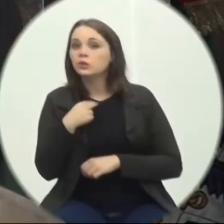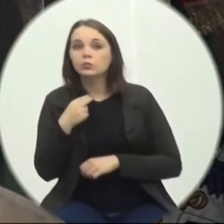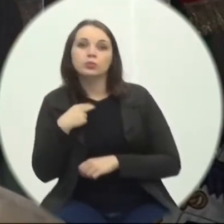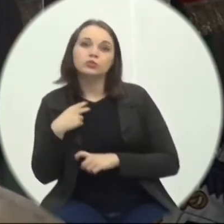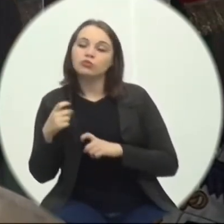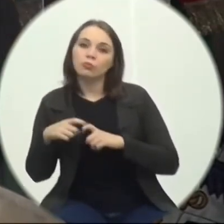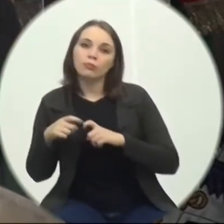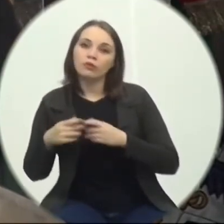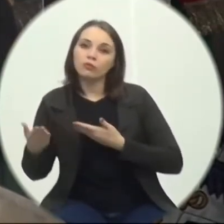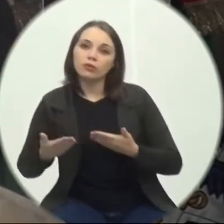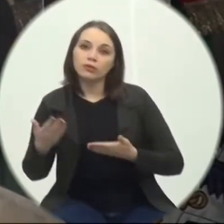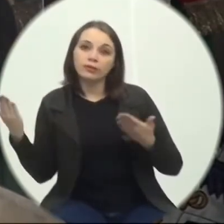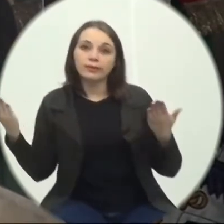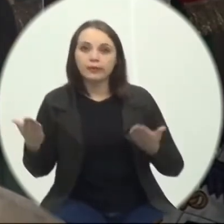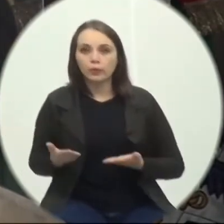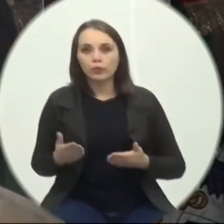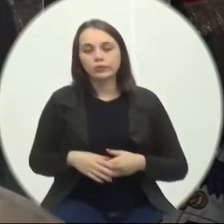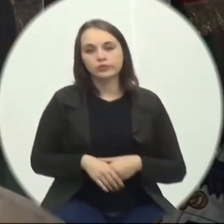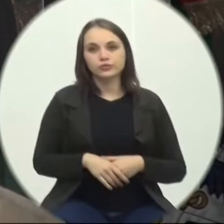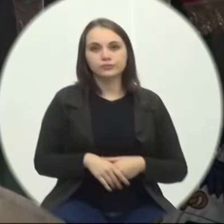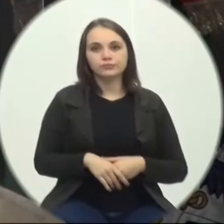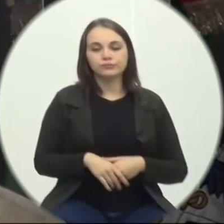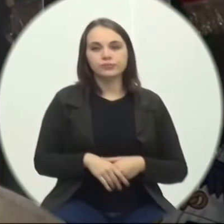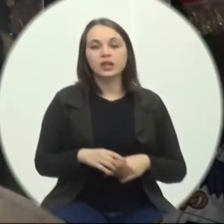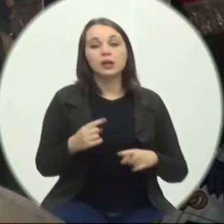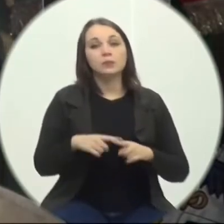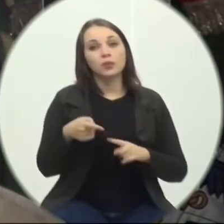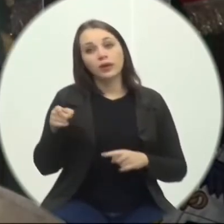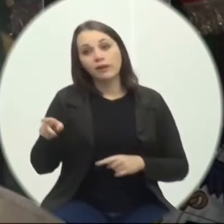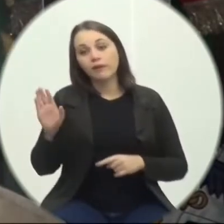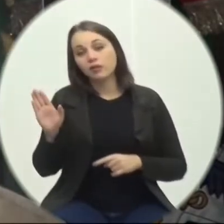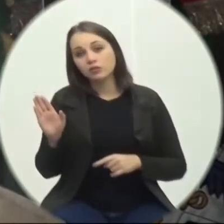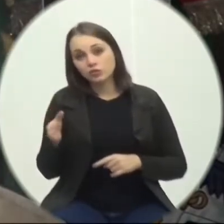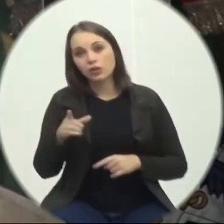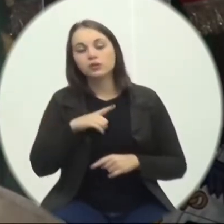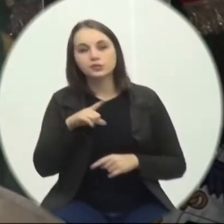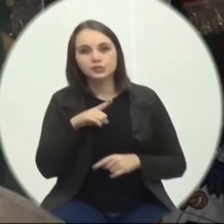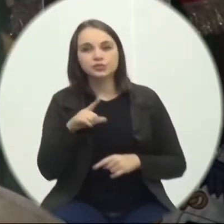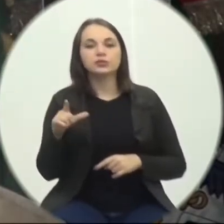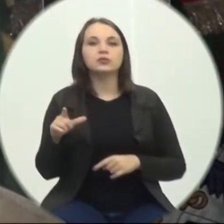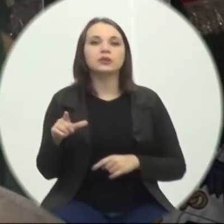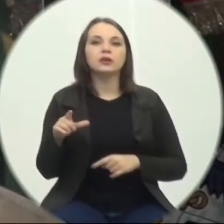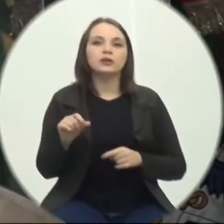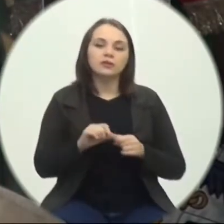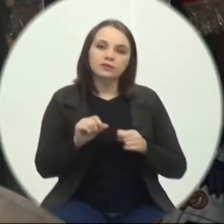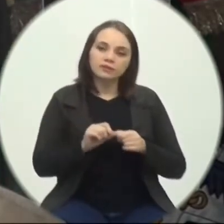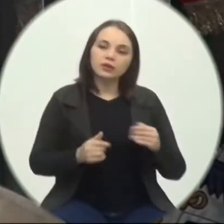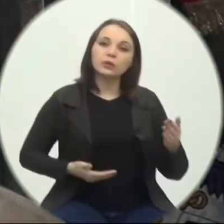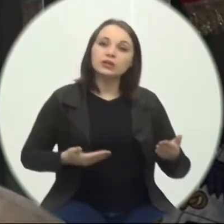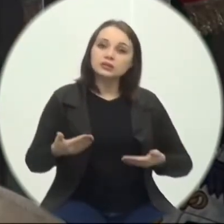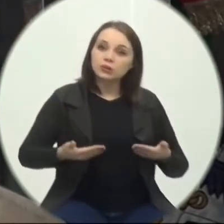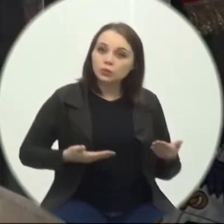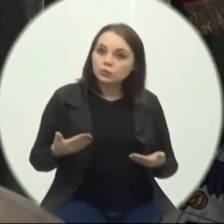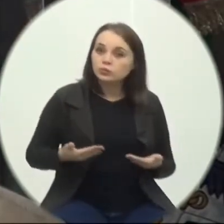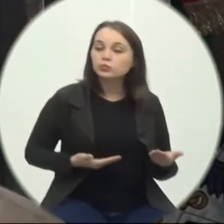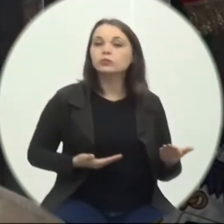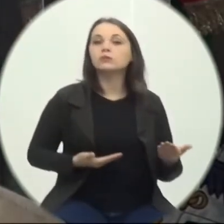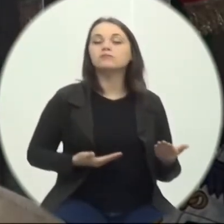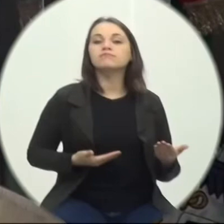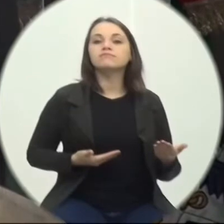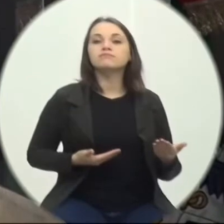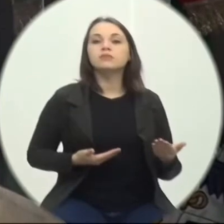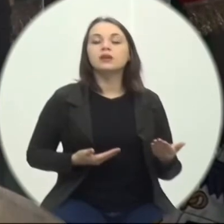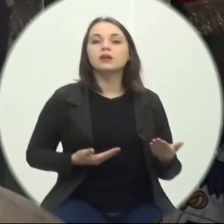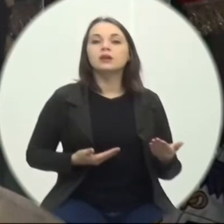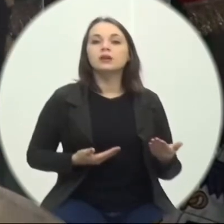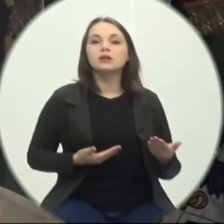Programar a consulta Para ela Um especialista Porque ela já Já tinha Já tinha Feito essa consulta E provavelmente Levaria